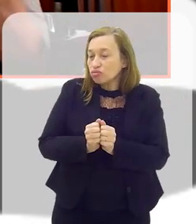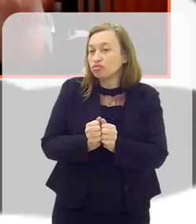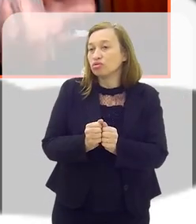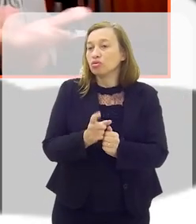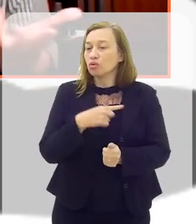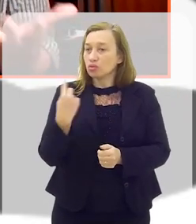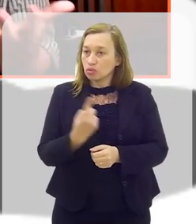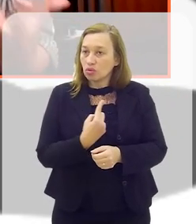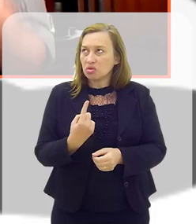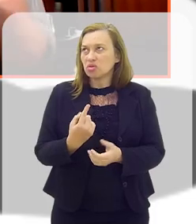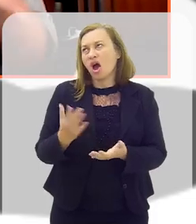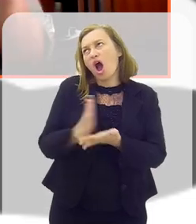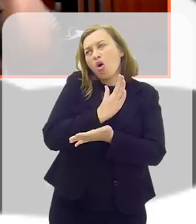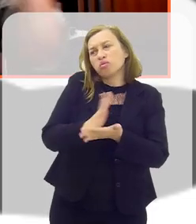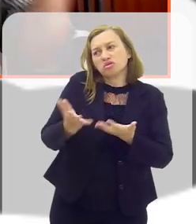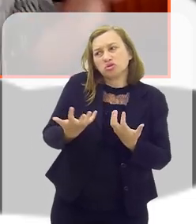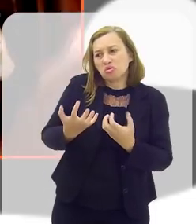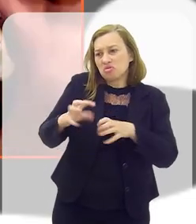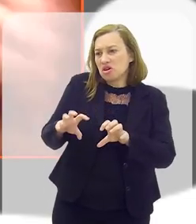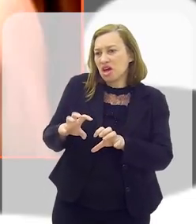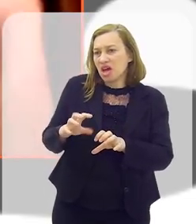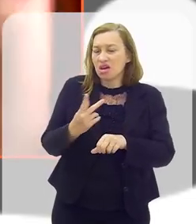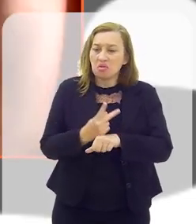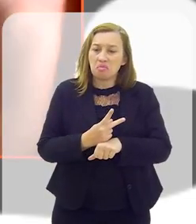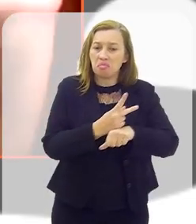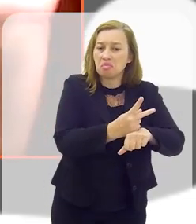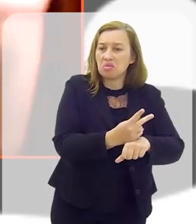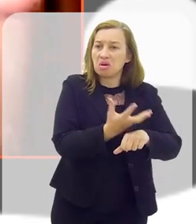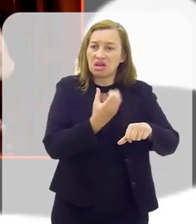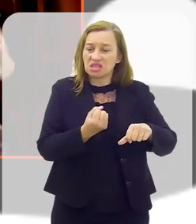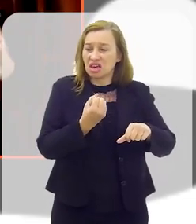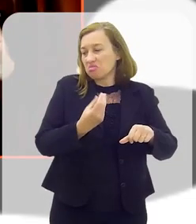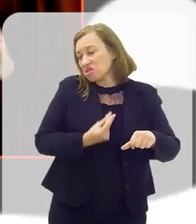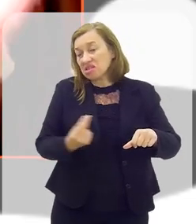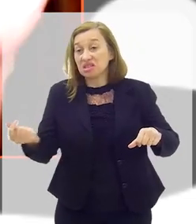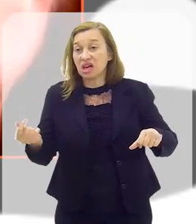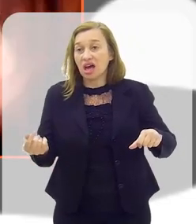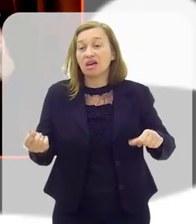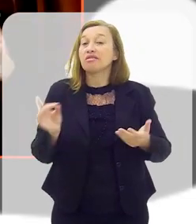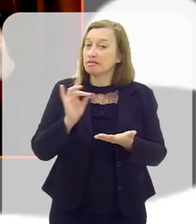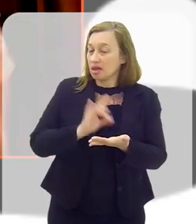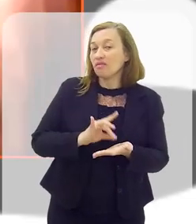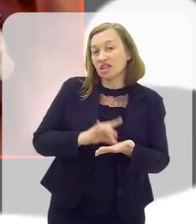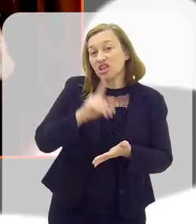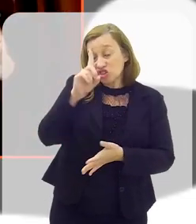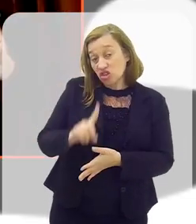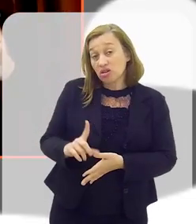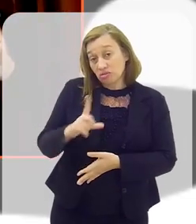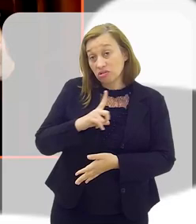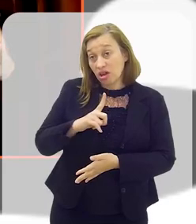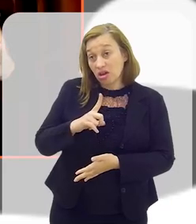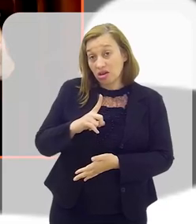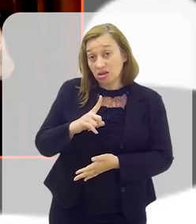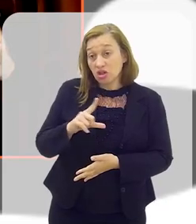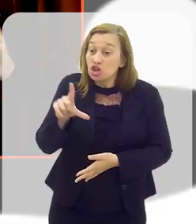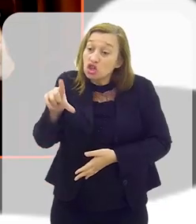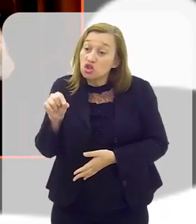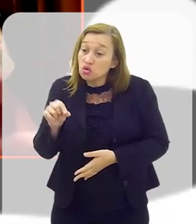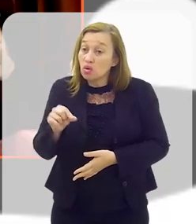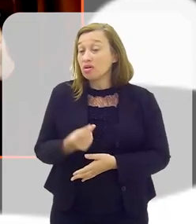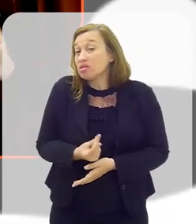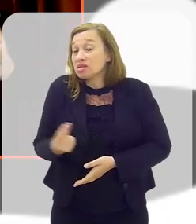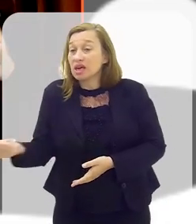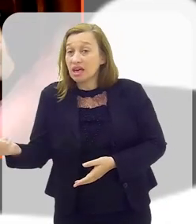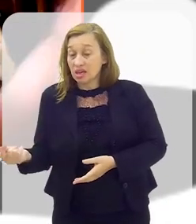que alguns não querem, alguns, na realidade, recebem o prêmio e vão embora. O que, na realidade, eles têm todo o direito, porque eles foram